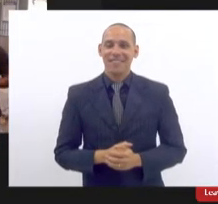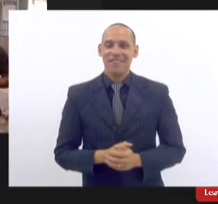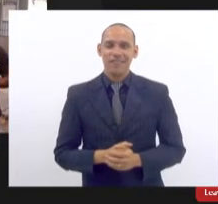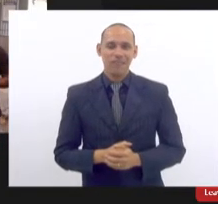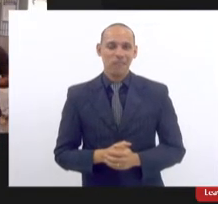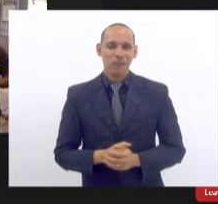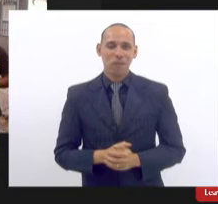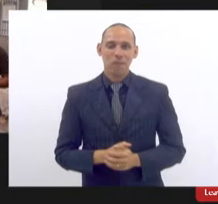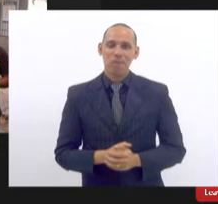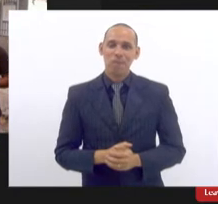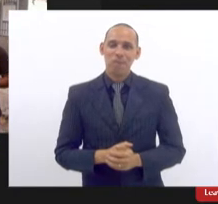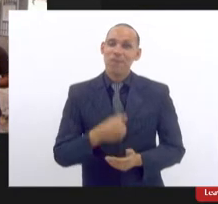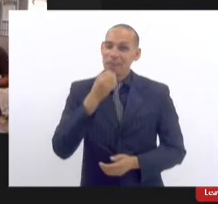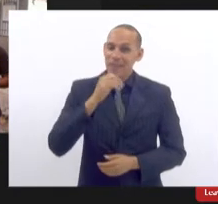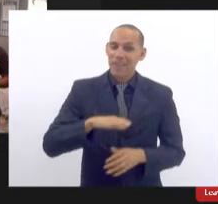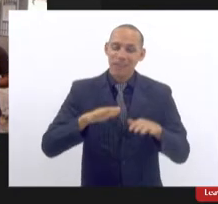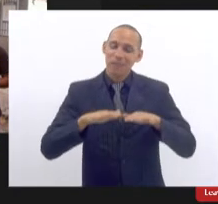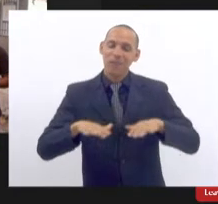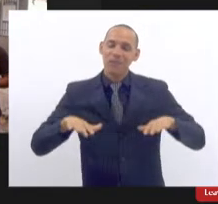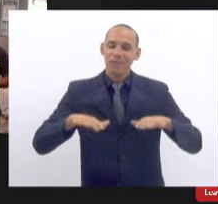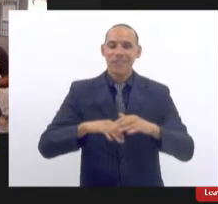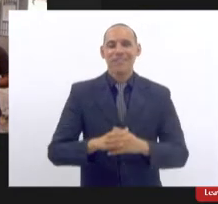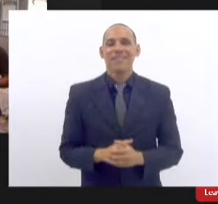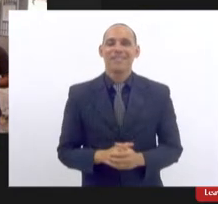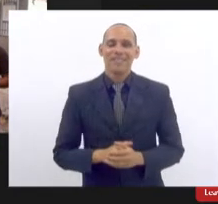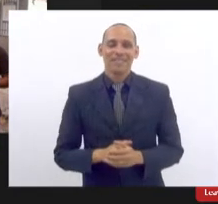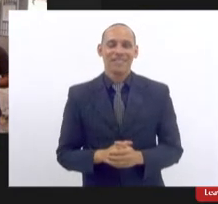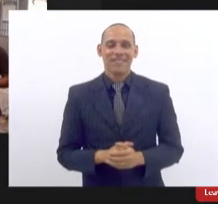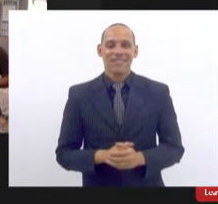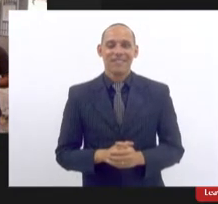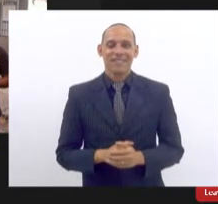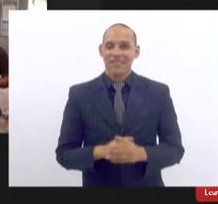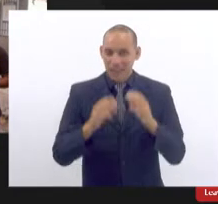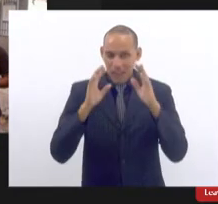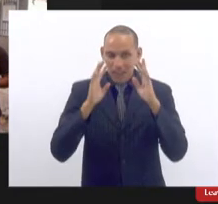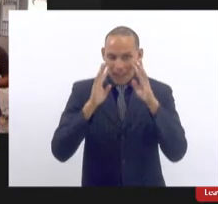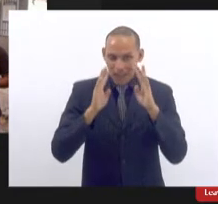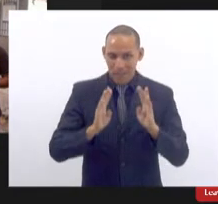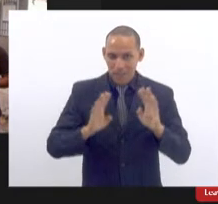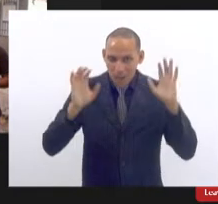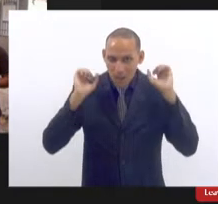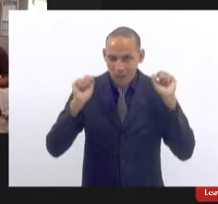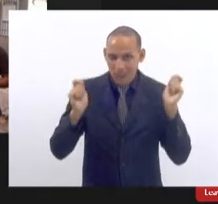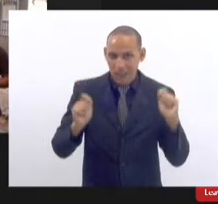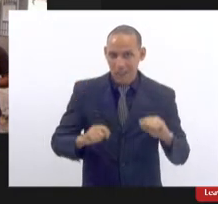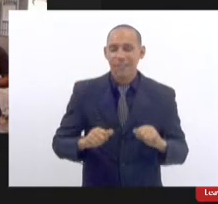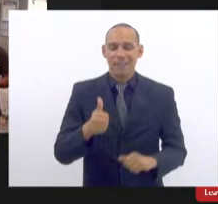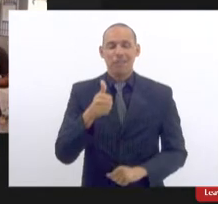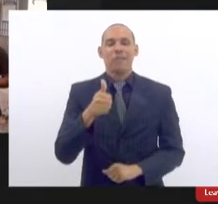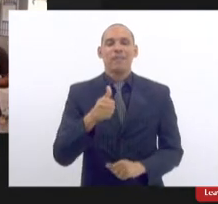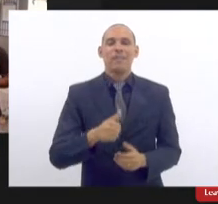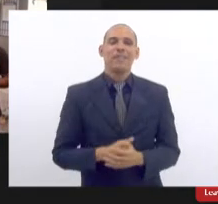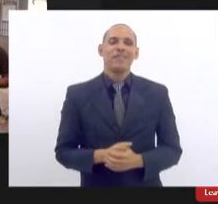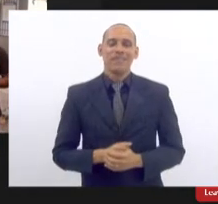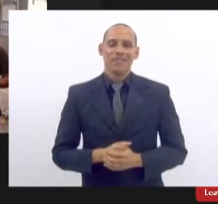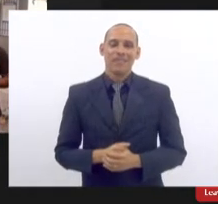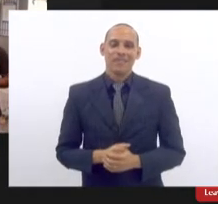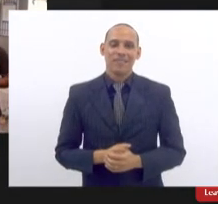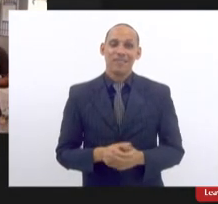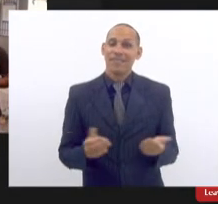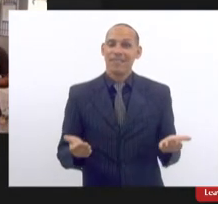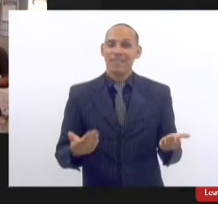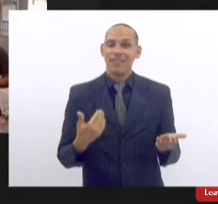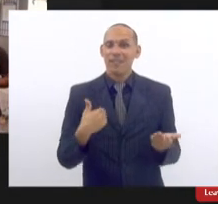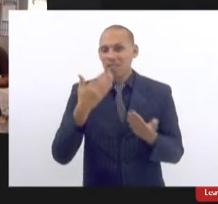boa tarde a todos estão me ouvindo sim tá boa bem